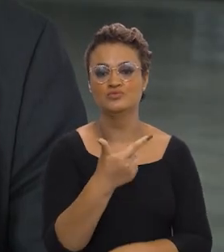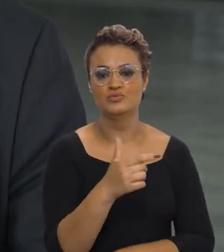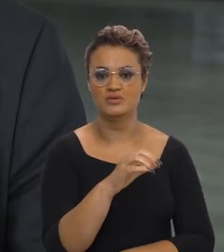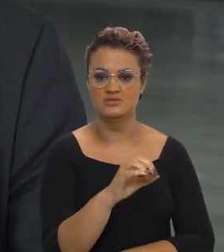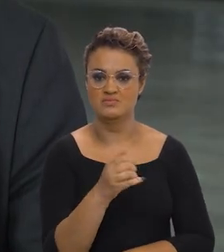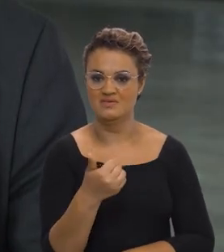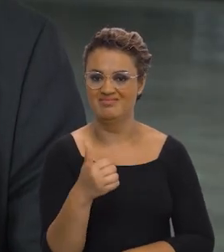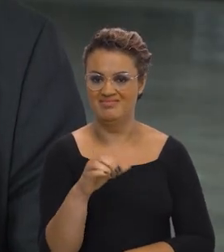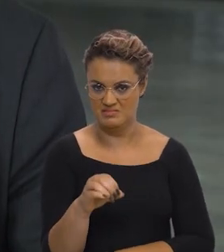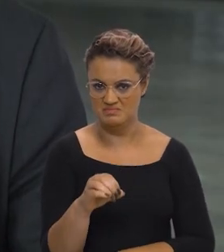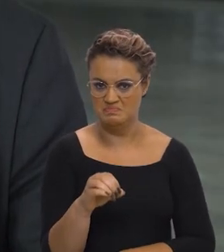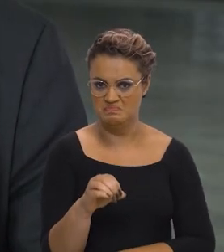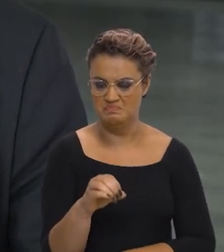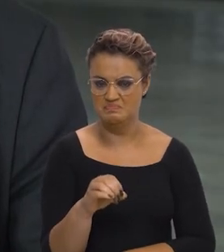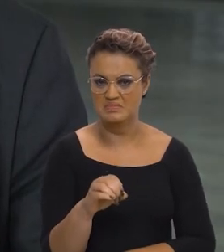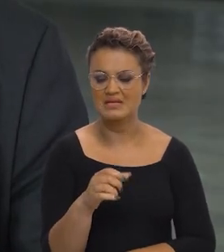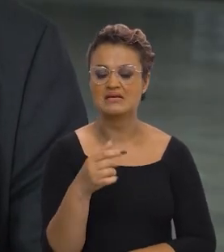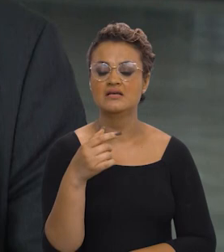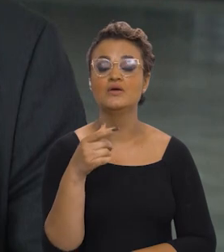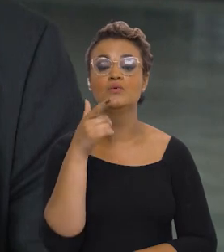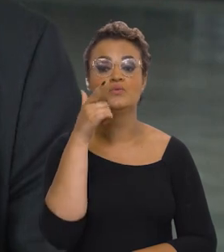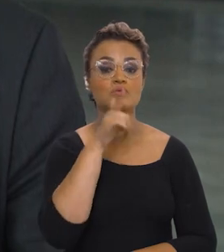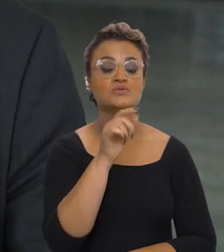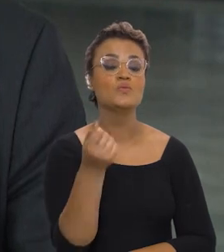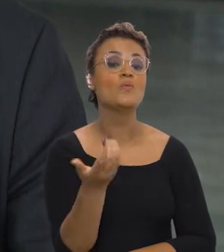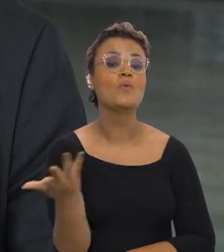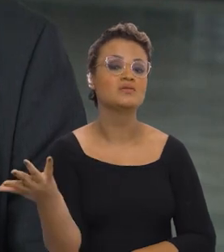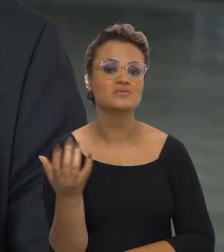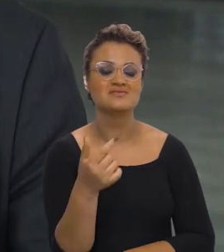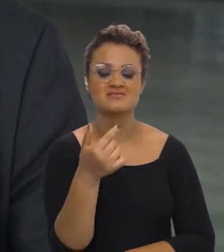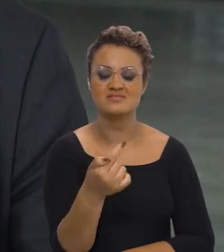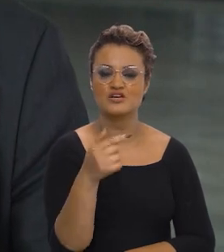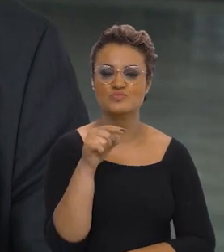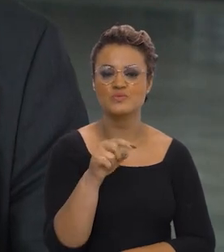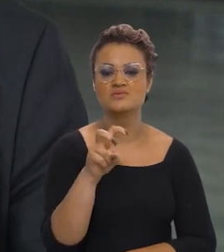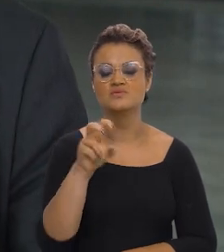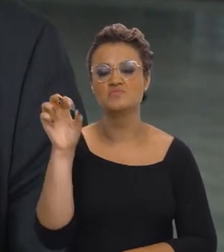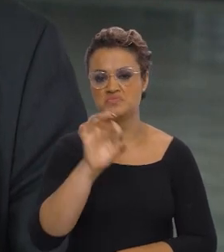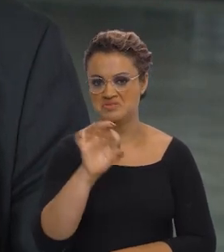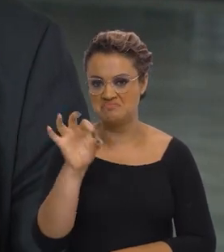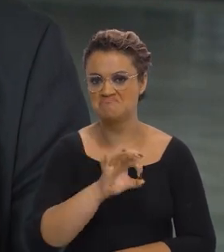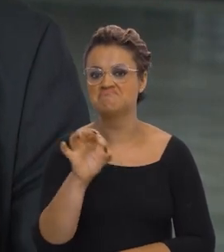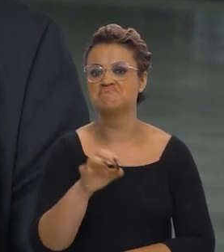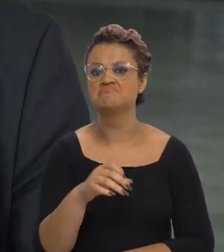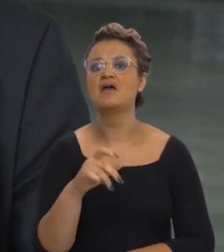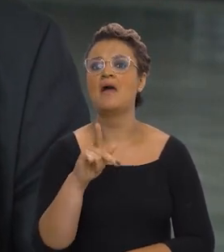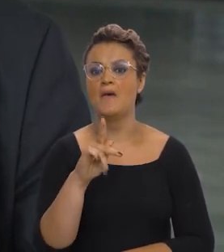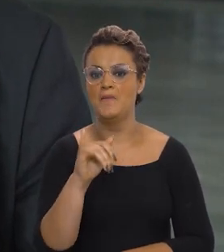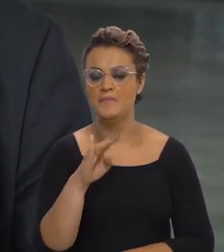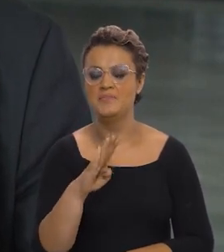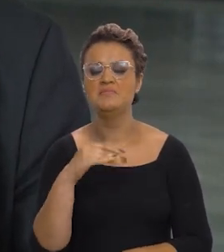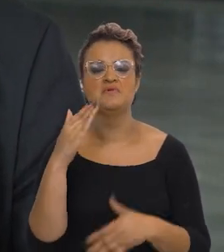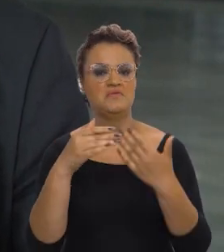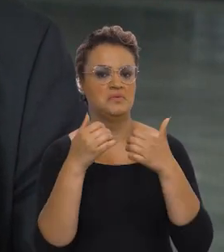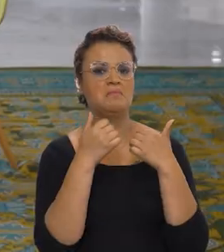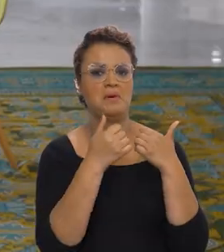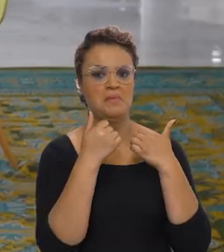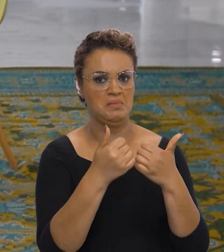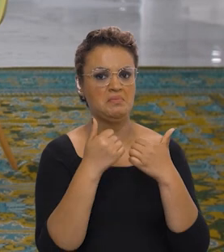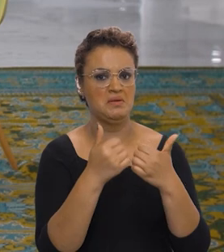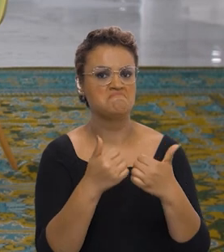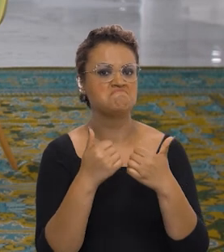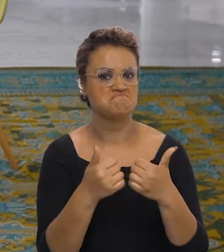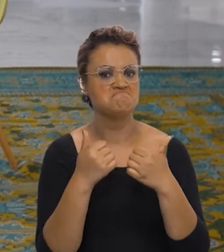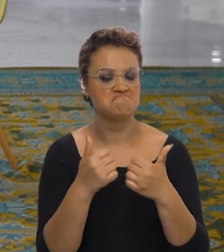2010, né? Aproximadamente 7,5% de crescimento. É um crescimento de PIB, considerado o